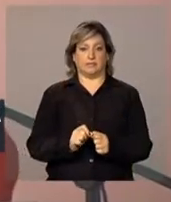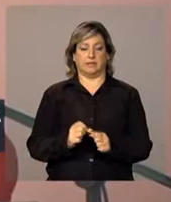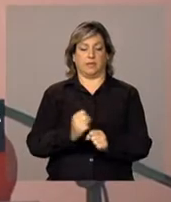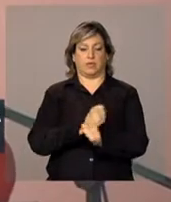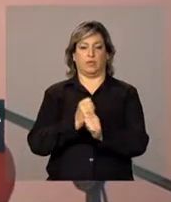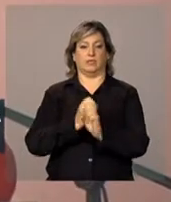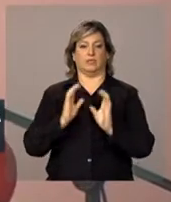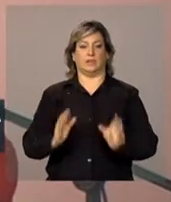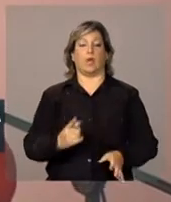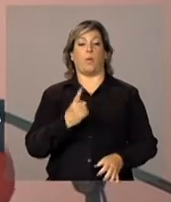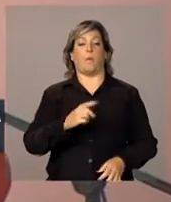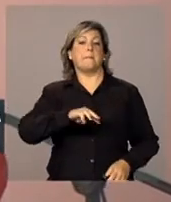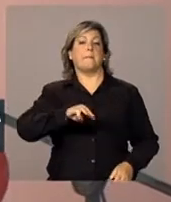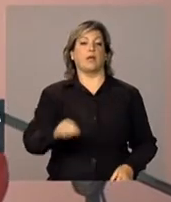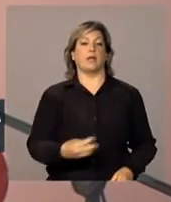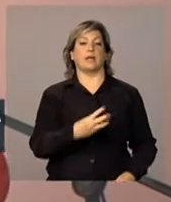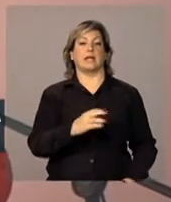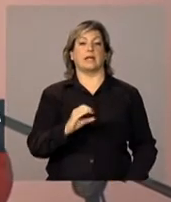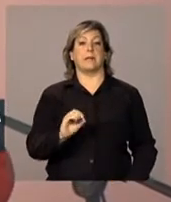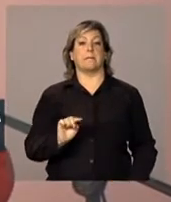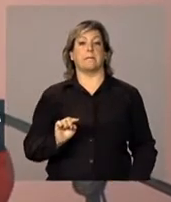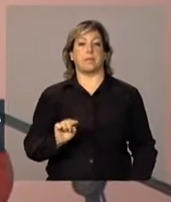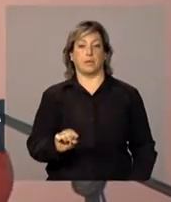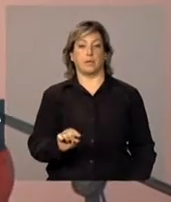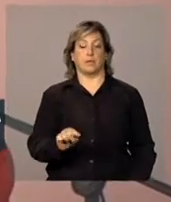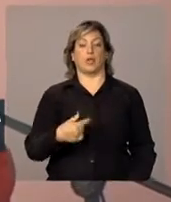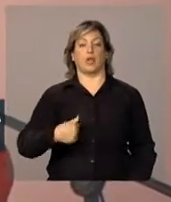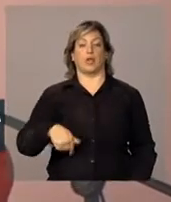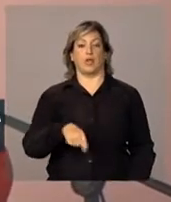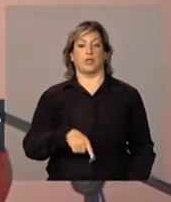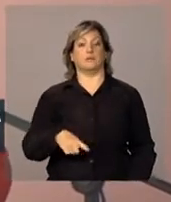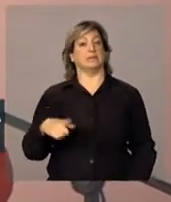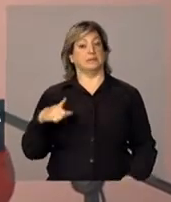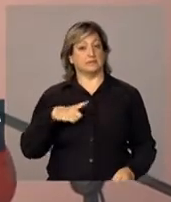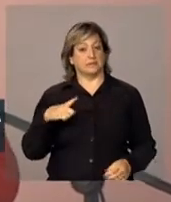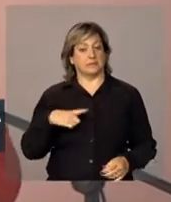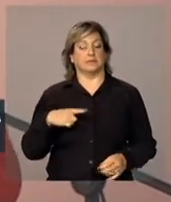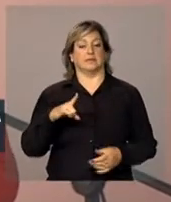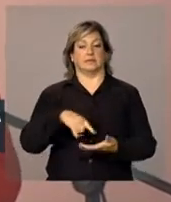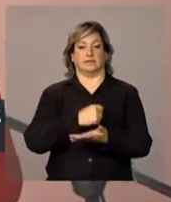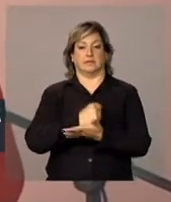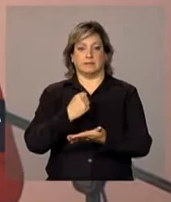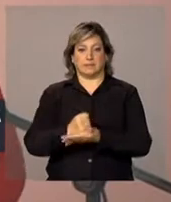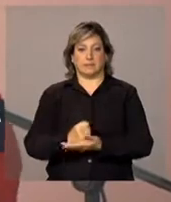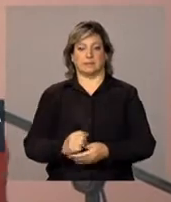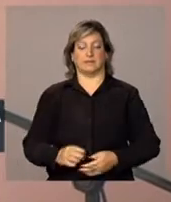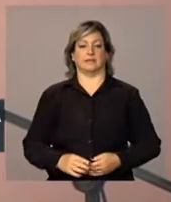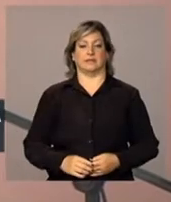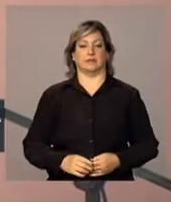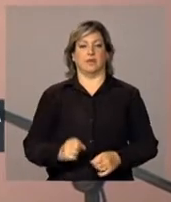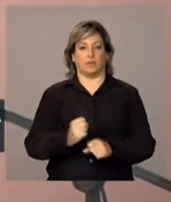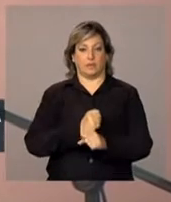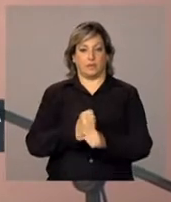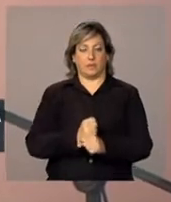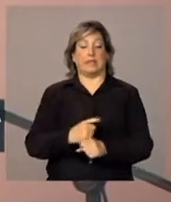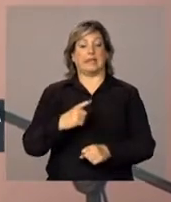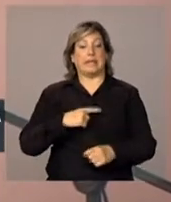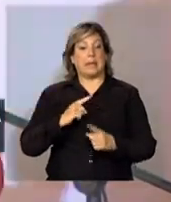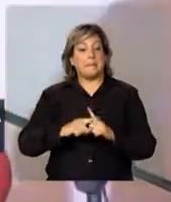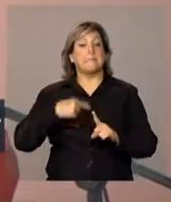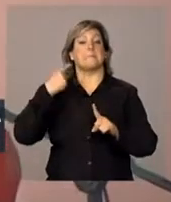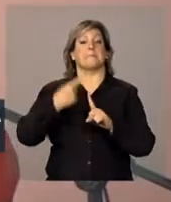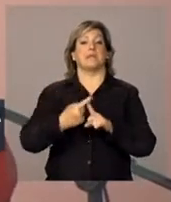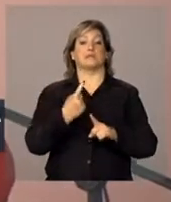milhão e 300 mil que nós estamos contratando, tem mais 1